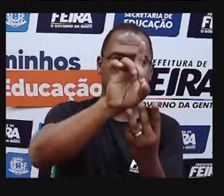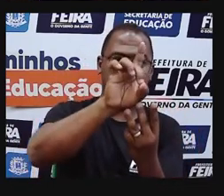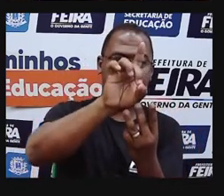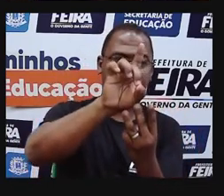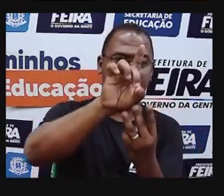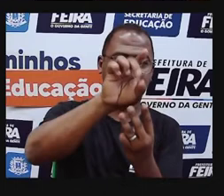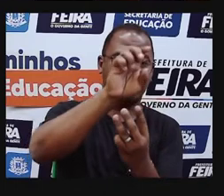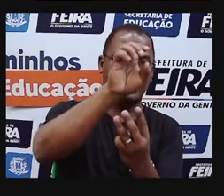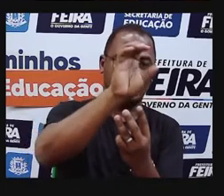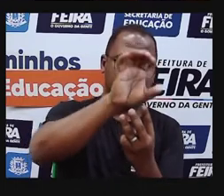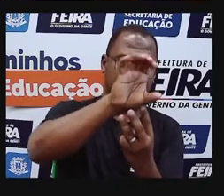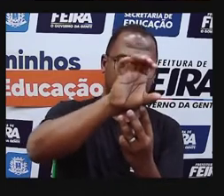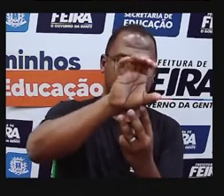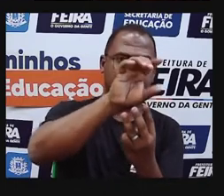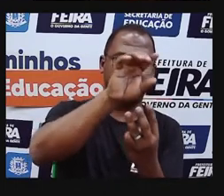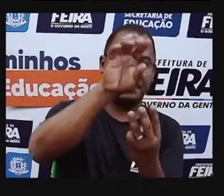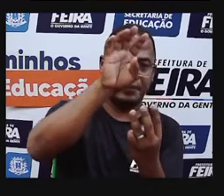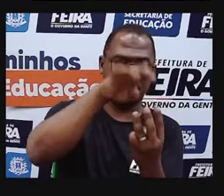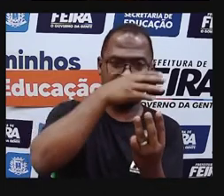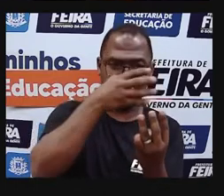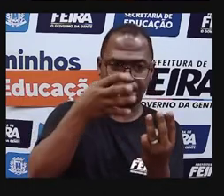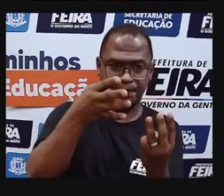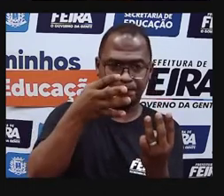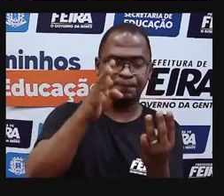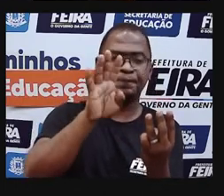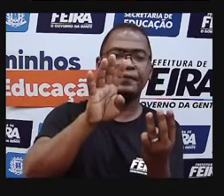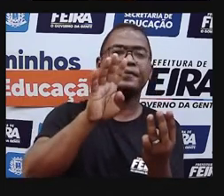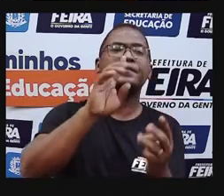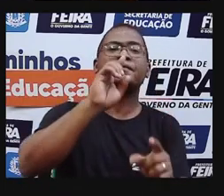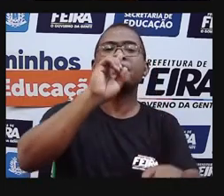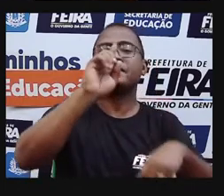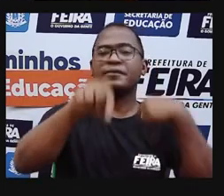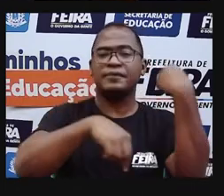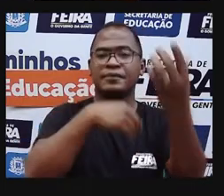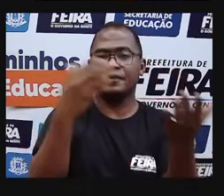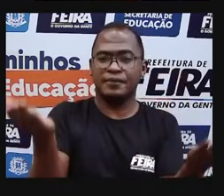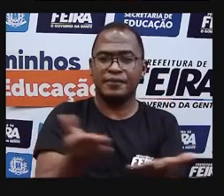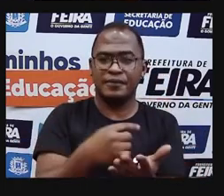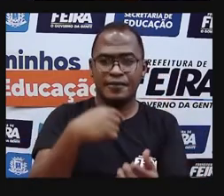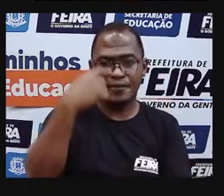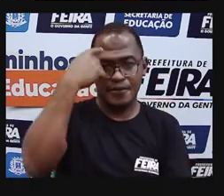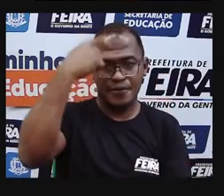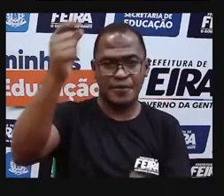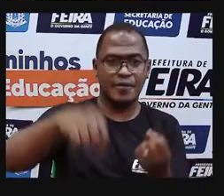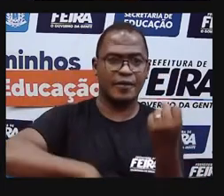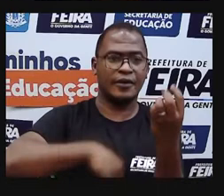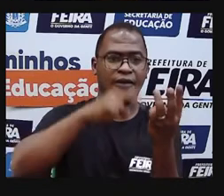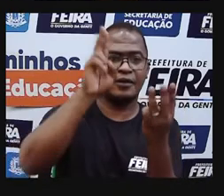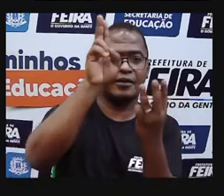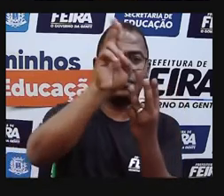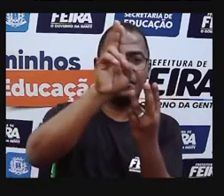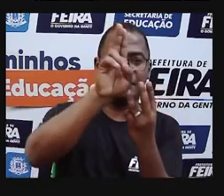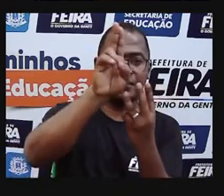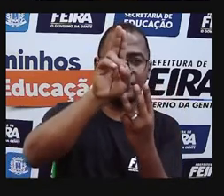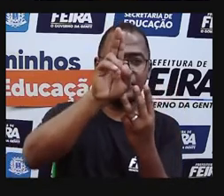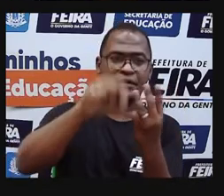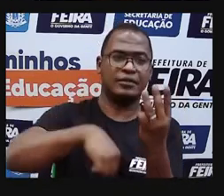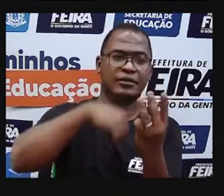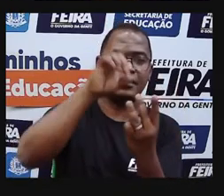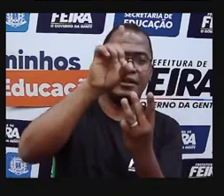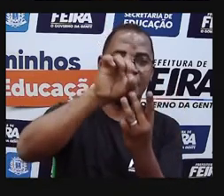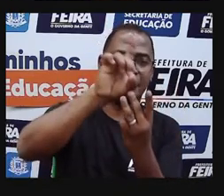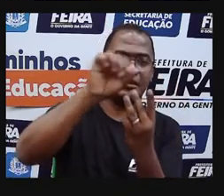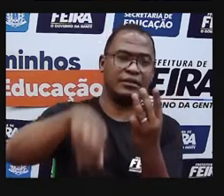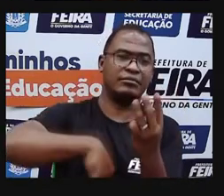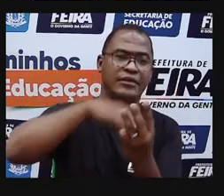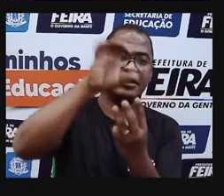Então, como vocês estão vendo aqui, né? Na classe das unidades simples, nós temos a unidade, a dezena e